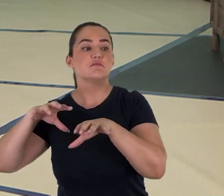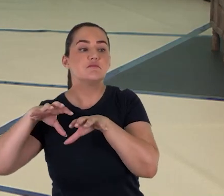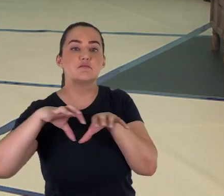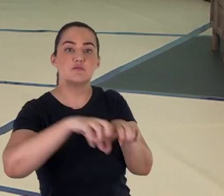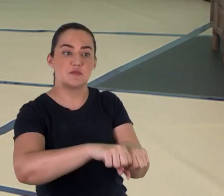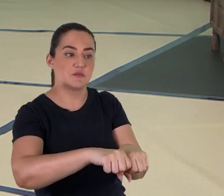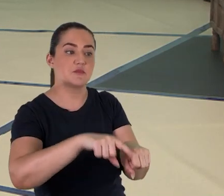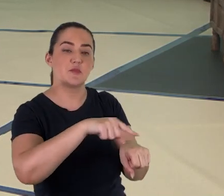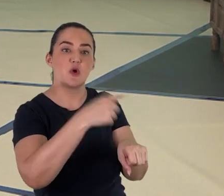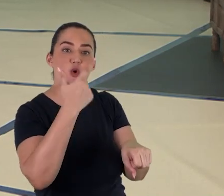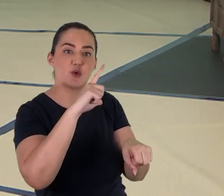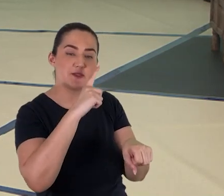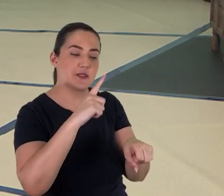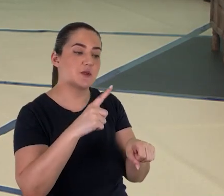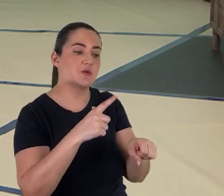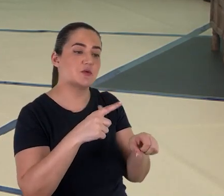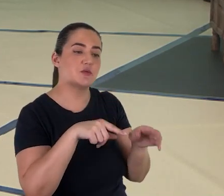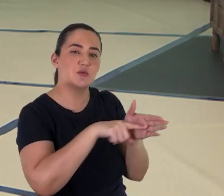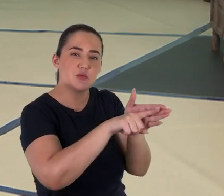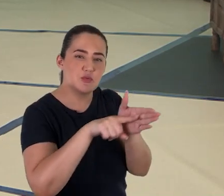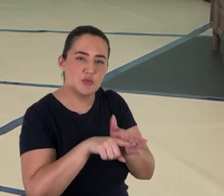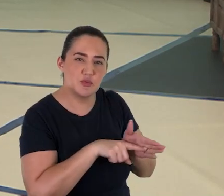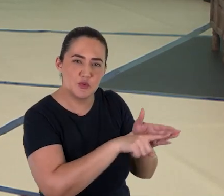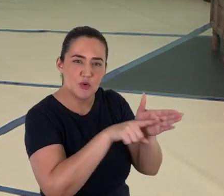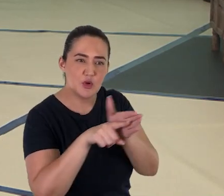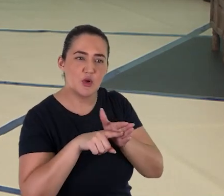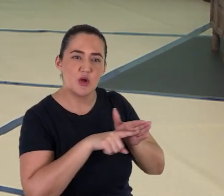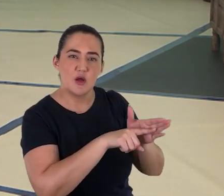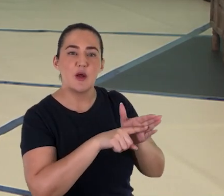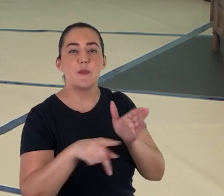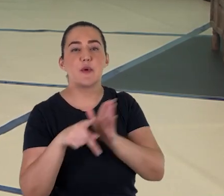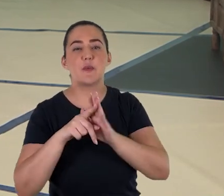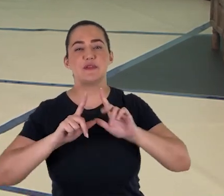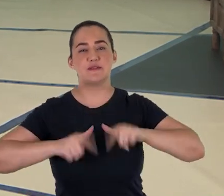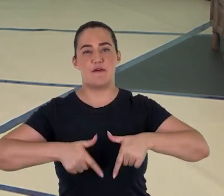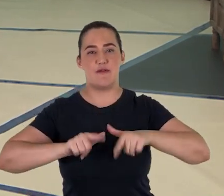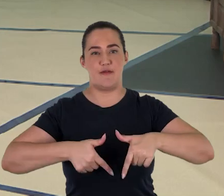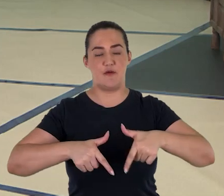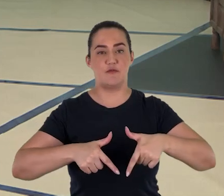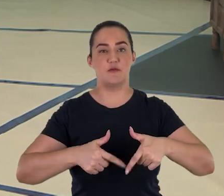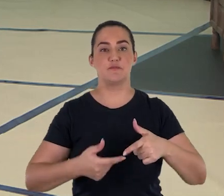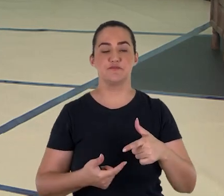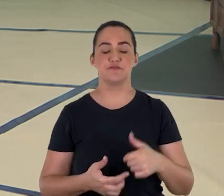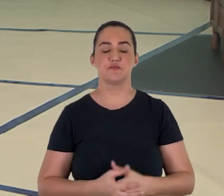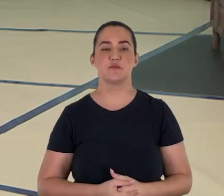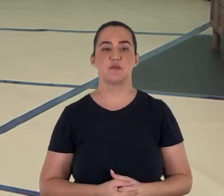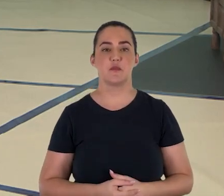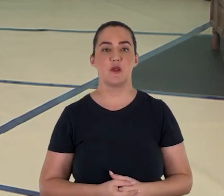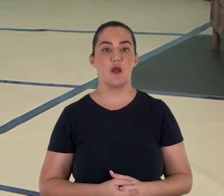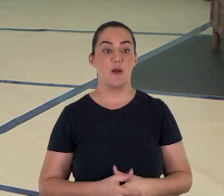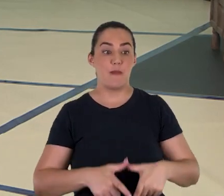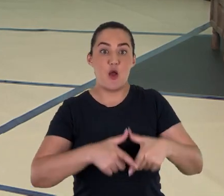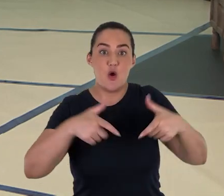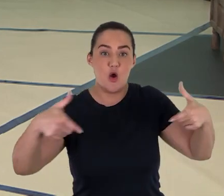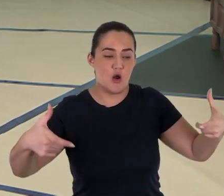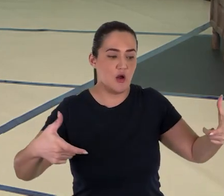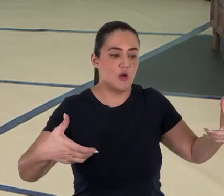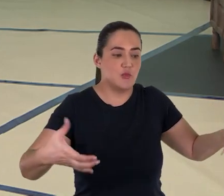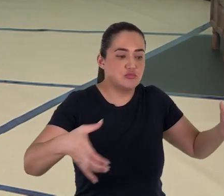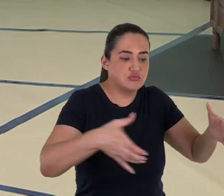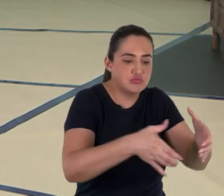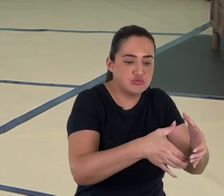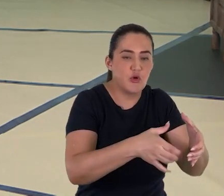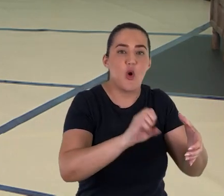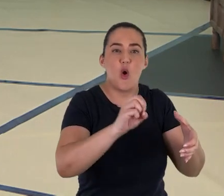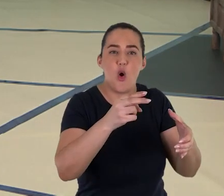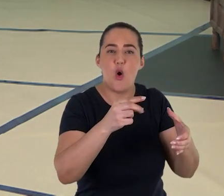complicadas e algumas foram adquiridas pelo Estado de Israel que estava sendo criado. A maior parte dos manuscritos ficou